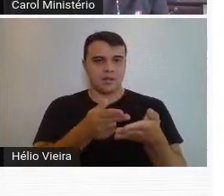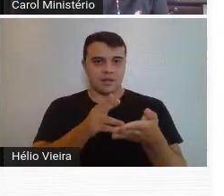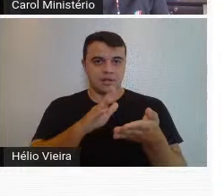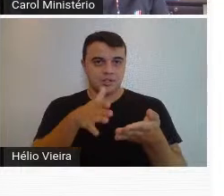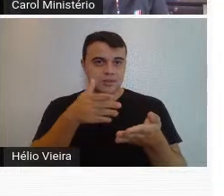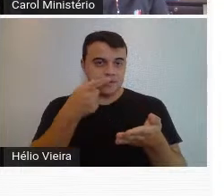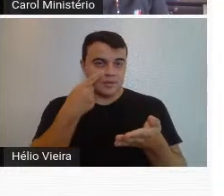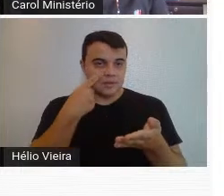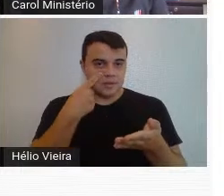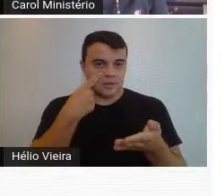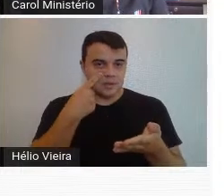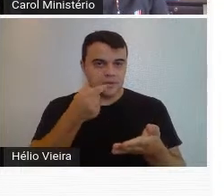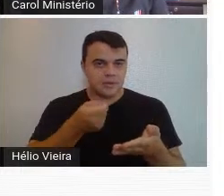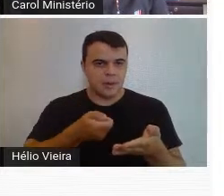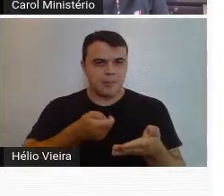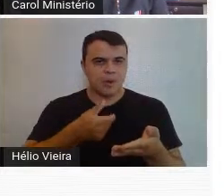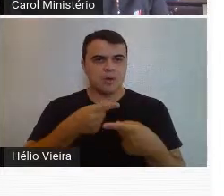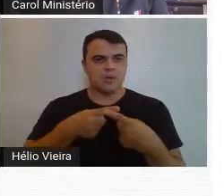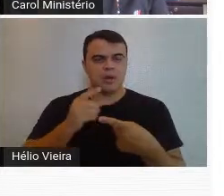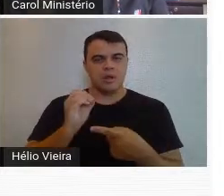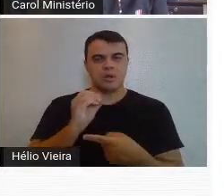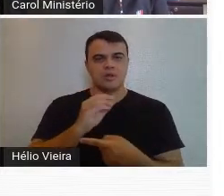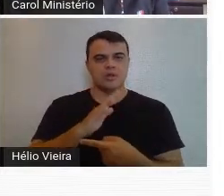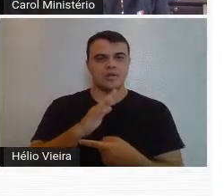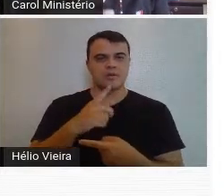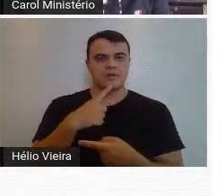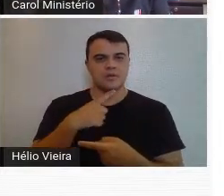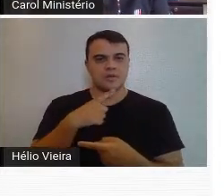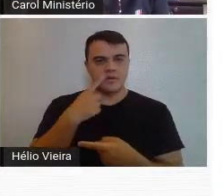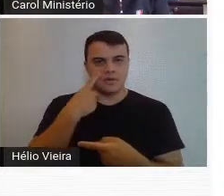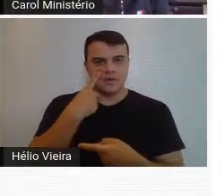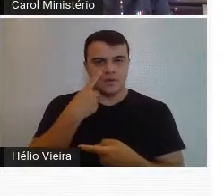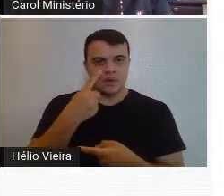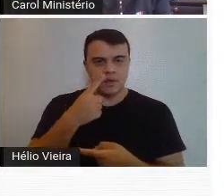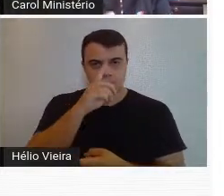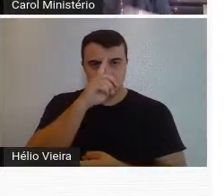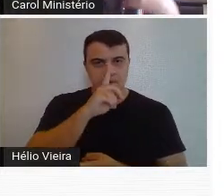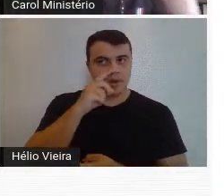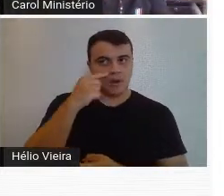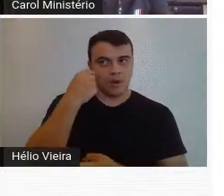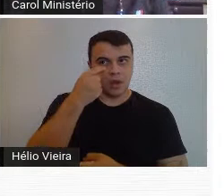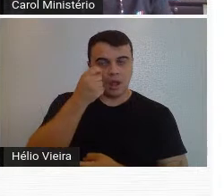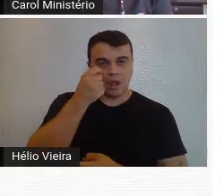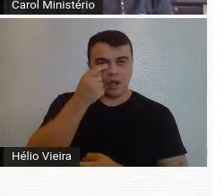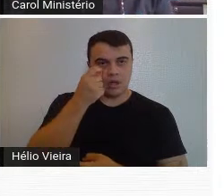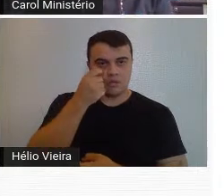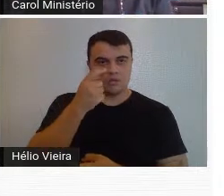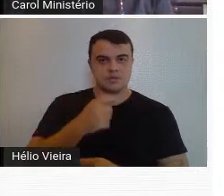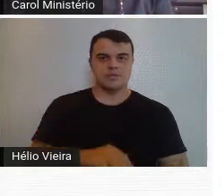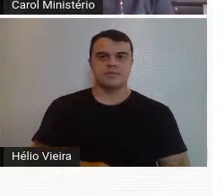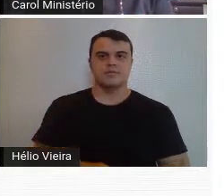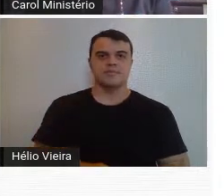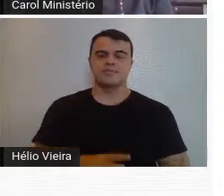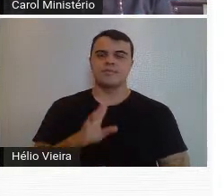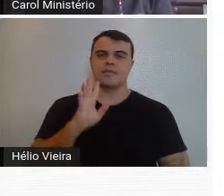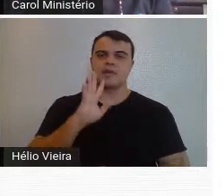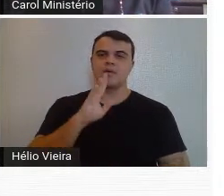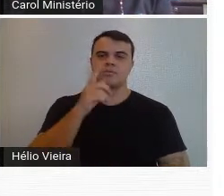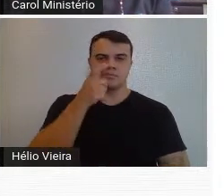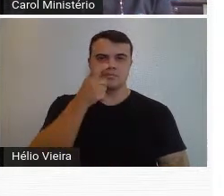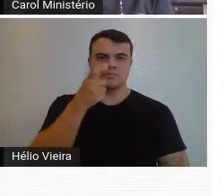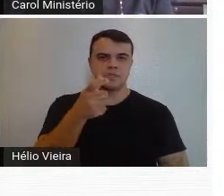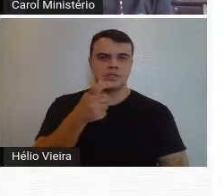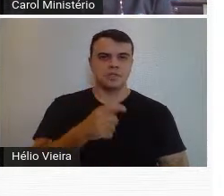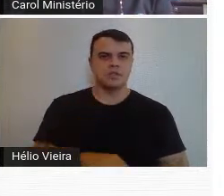já ver um pouco também essa modernidade, o rosto amarelo, o olho azul. Então, é interessantíssimo